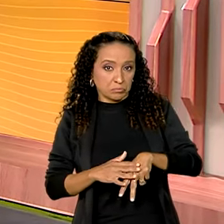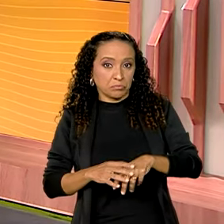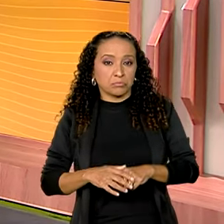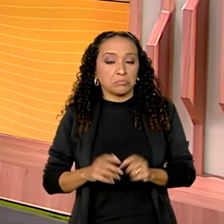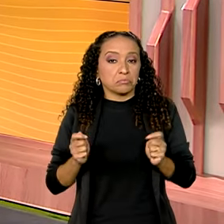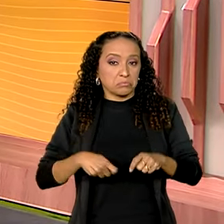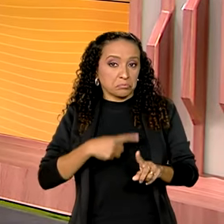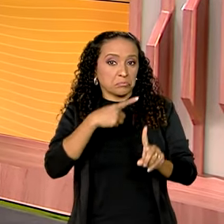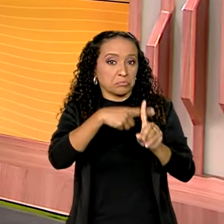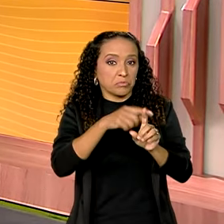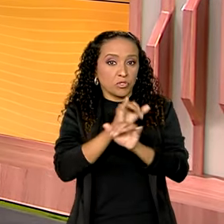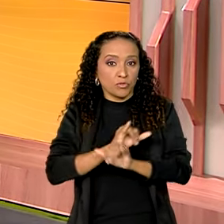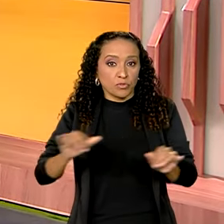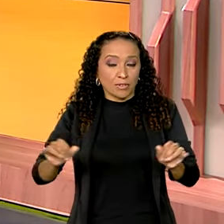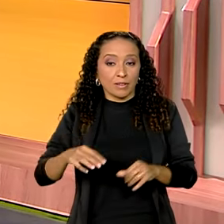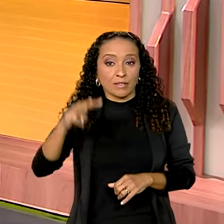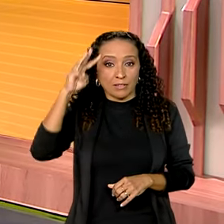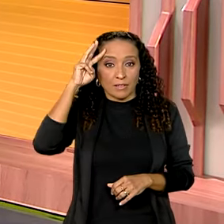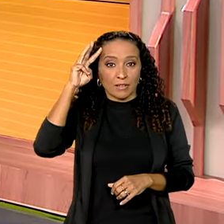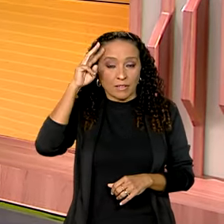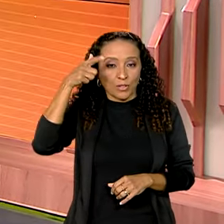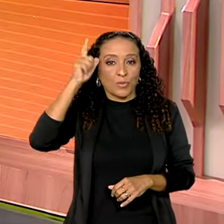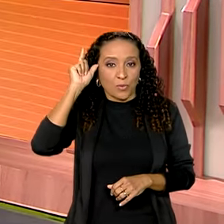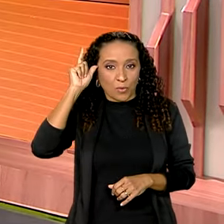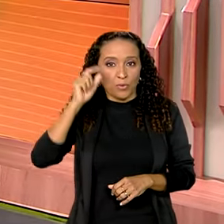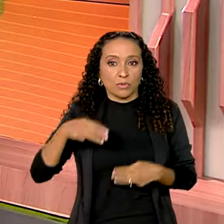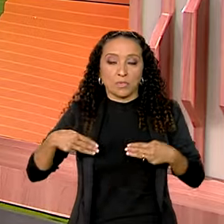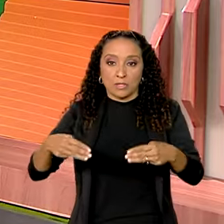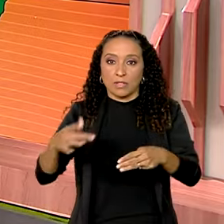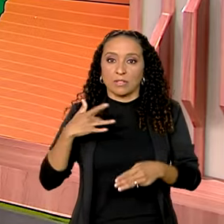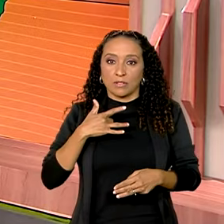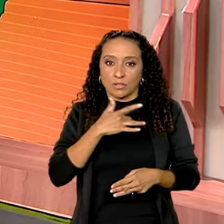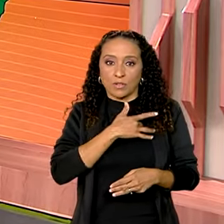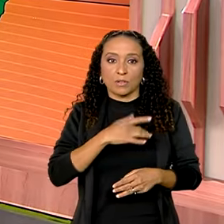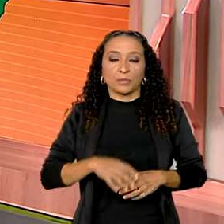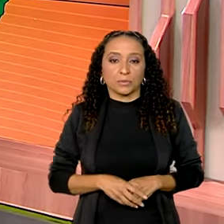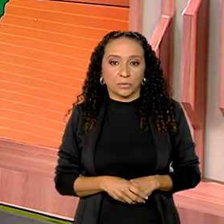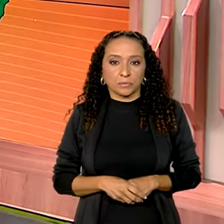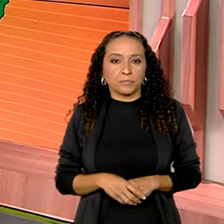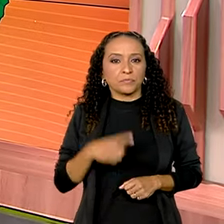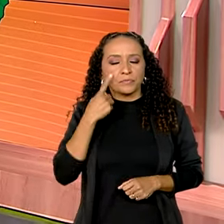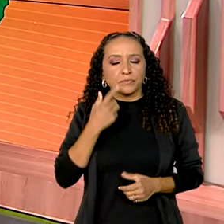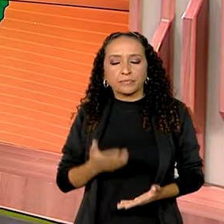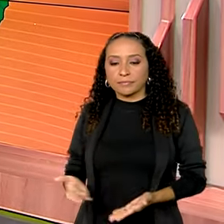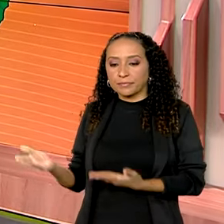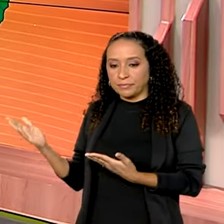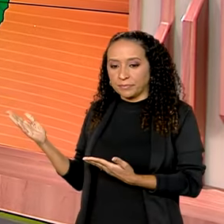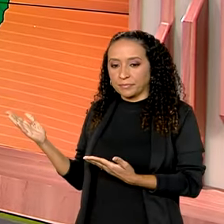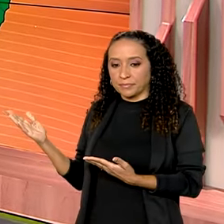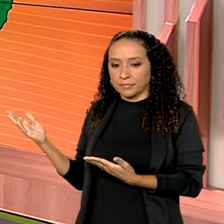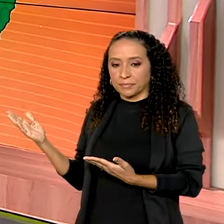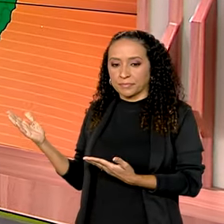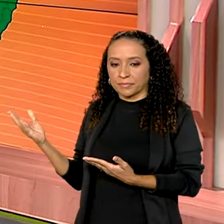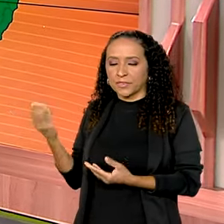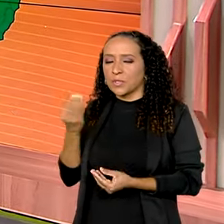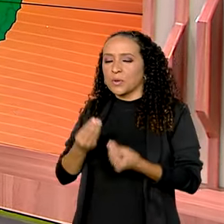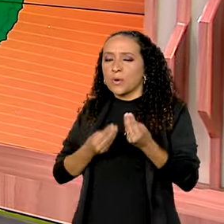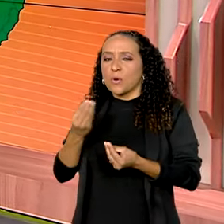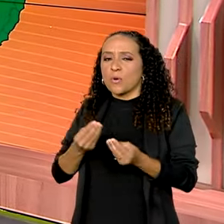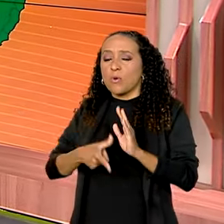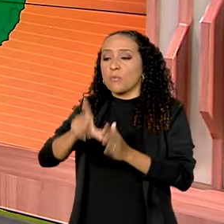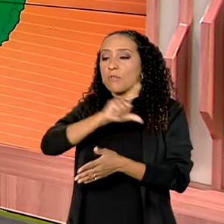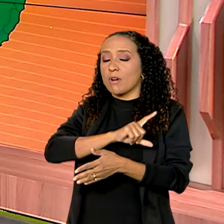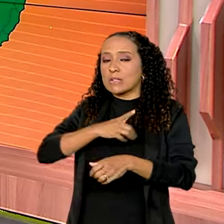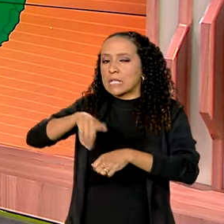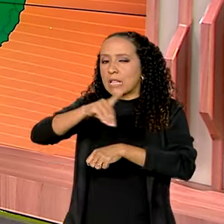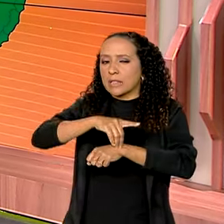positivo. Eles foram divulgados ontem, nesta terça-feira, pelo Ministério da Saúde. Vamos dar uma olhada aqui no mapa, no cenário de como estava a dengue